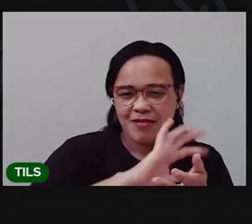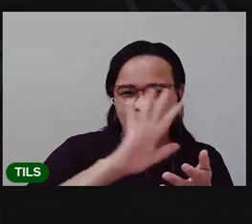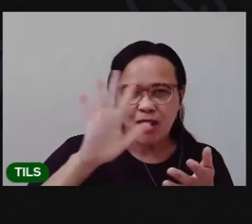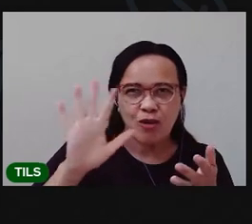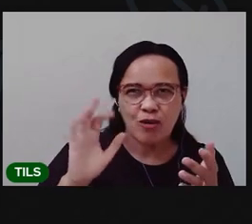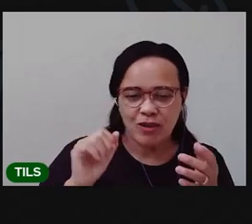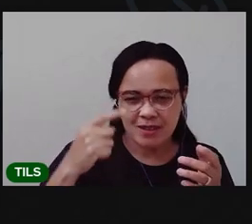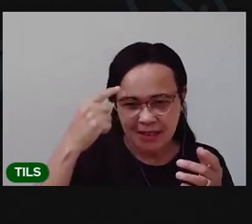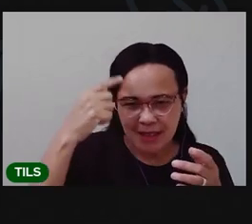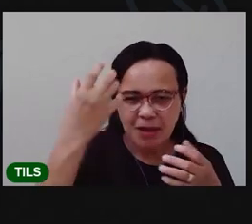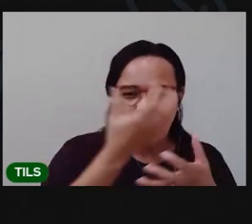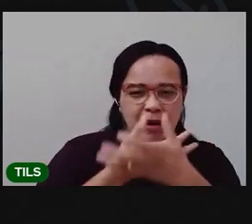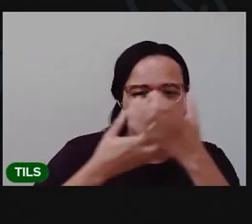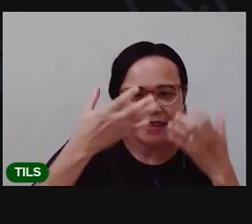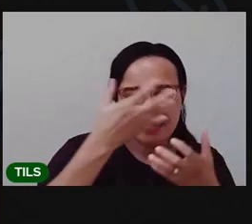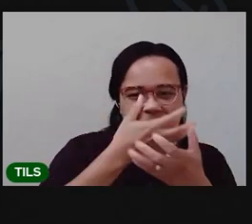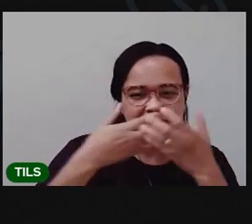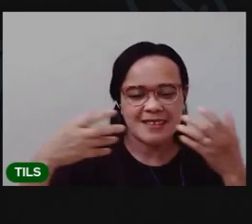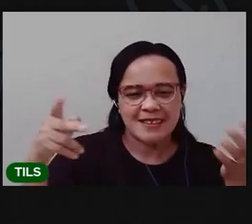populares, tá bom?